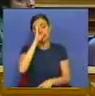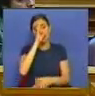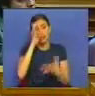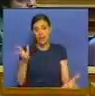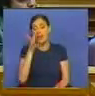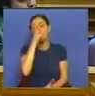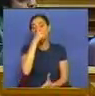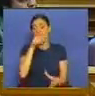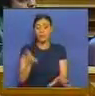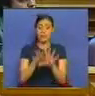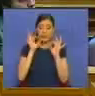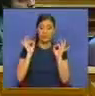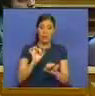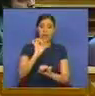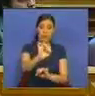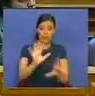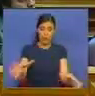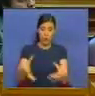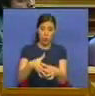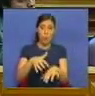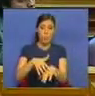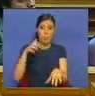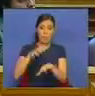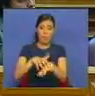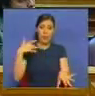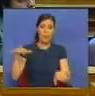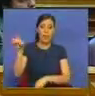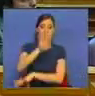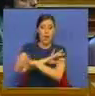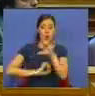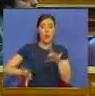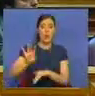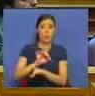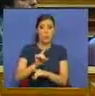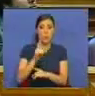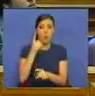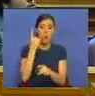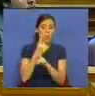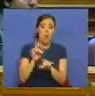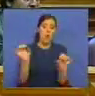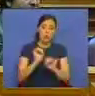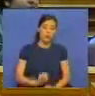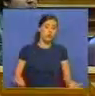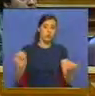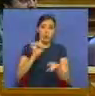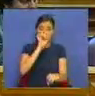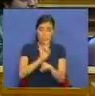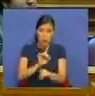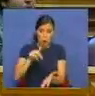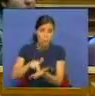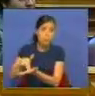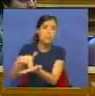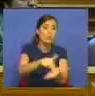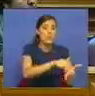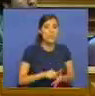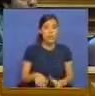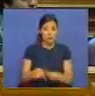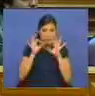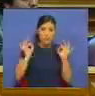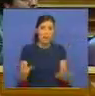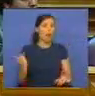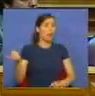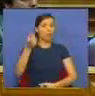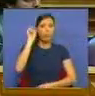infelizmente também, o seu grupo parlamentar no Parlamento Europeu não foi uno. Não teve toda a mesma posição acerca disto.